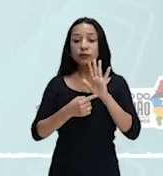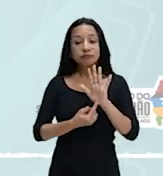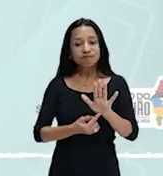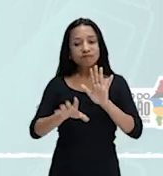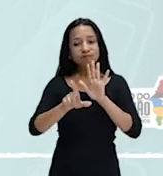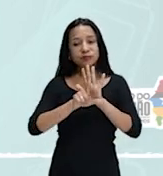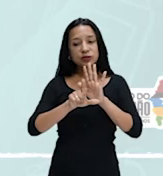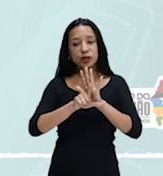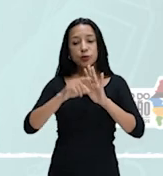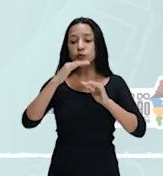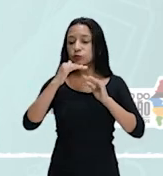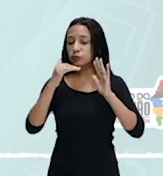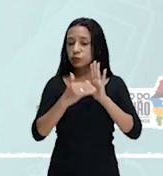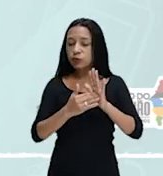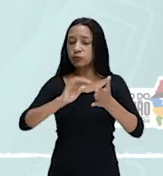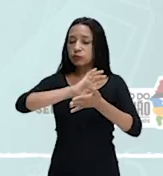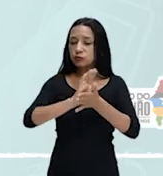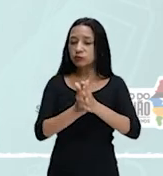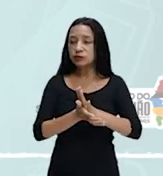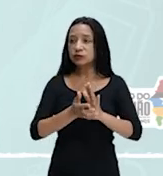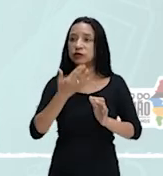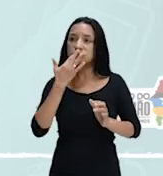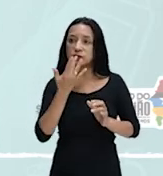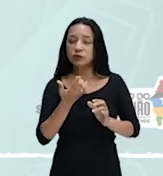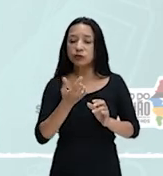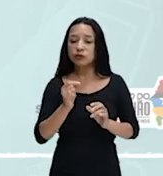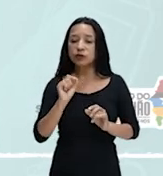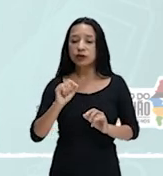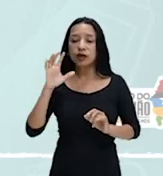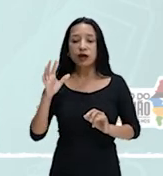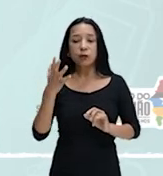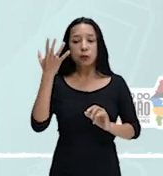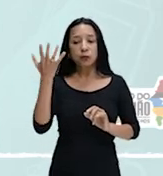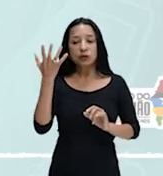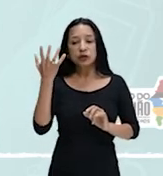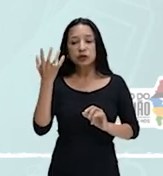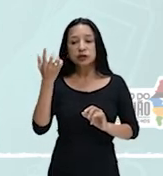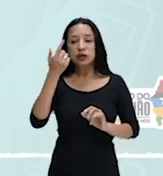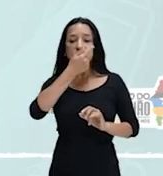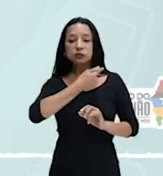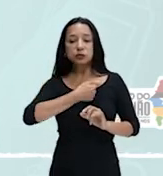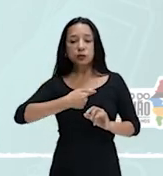de cor que acontecesse, olha só, em repartições públicas,